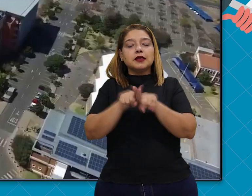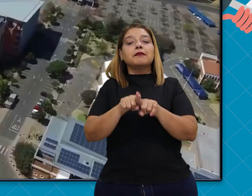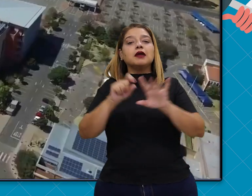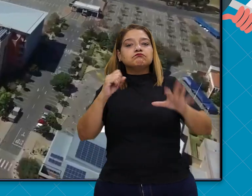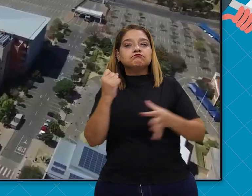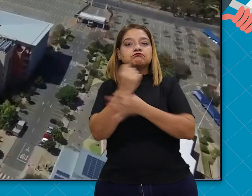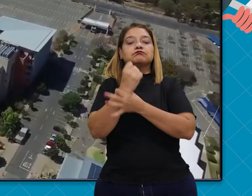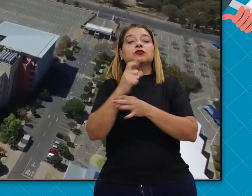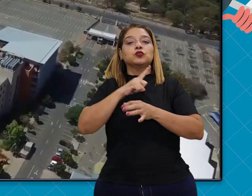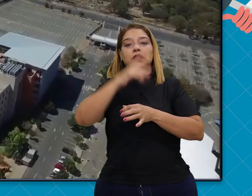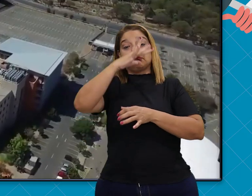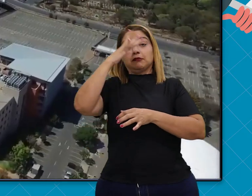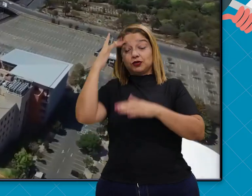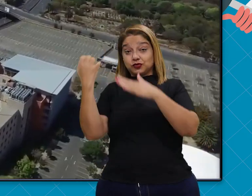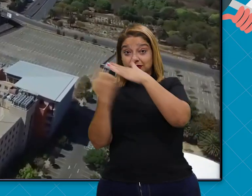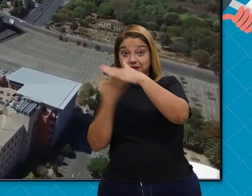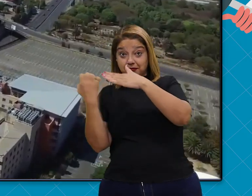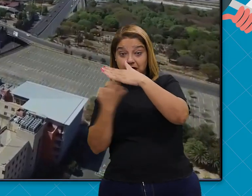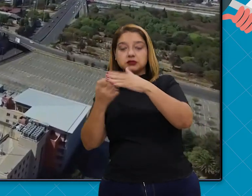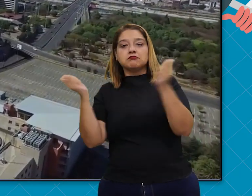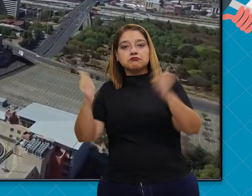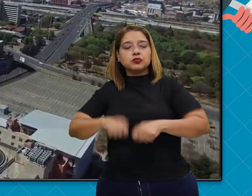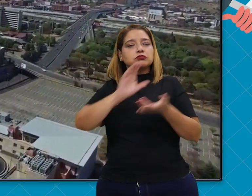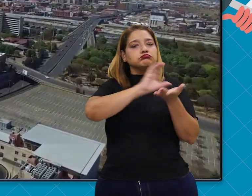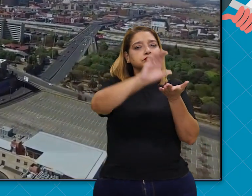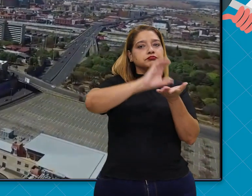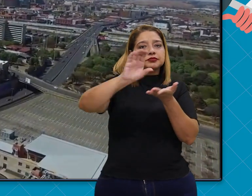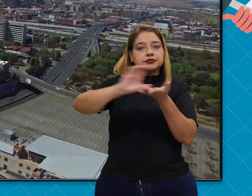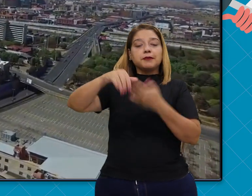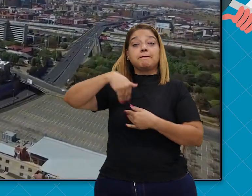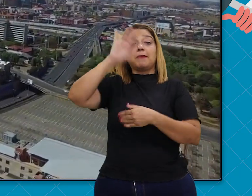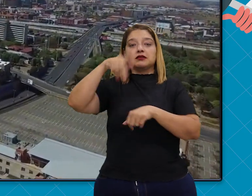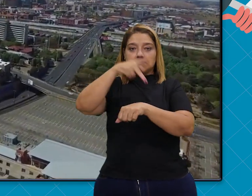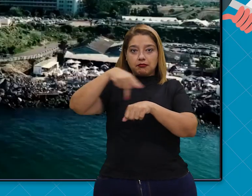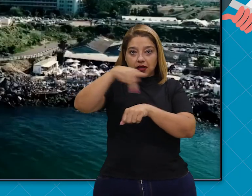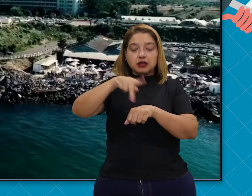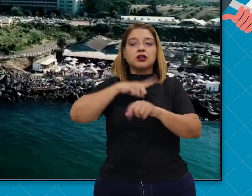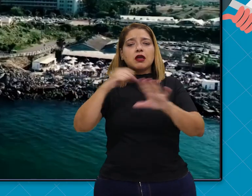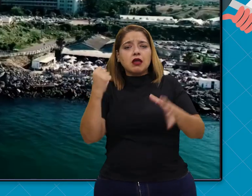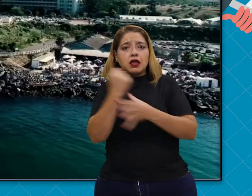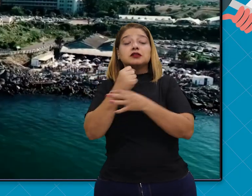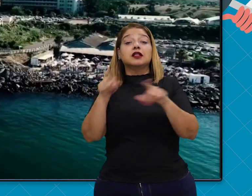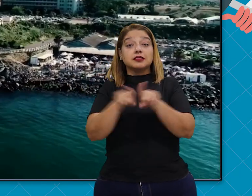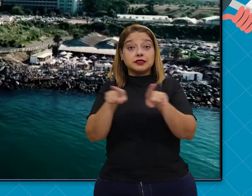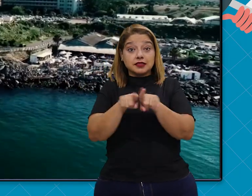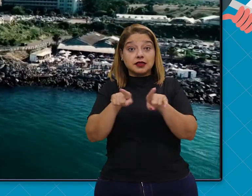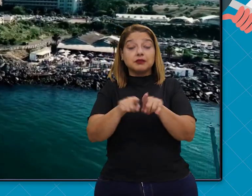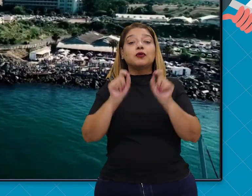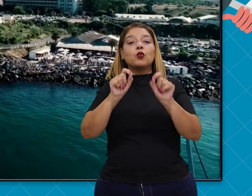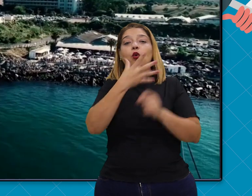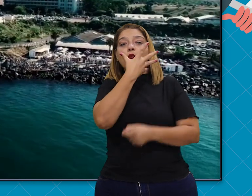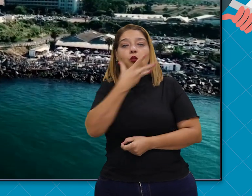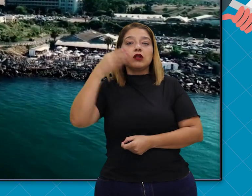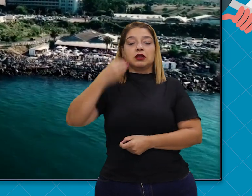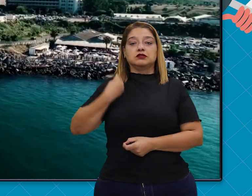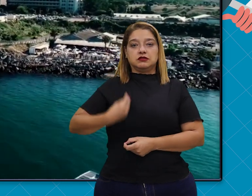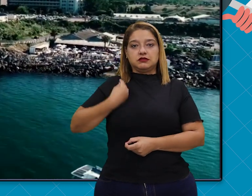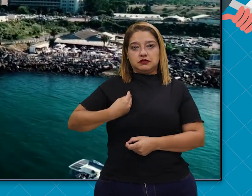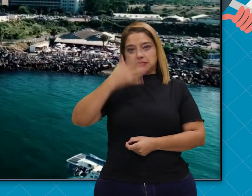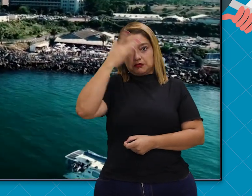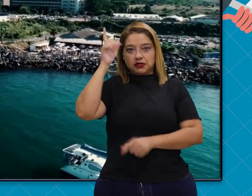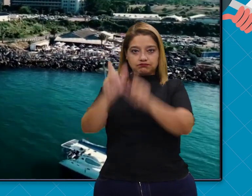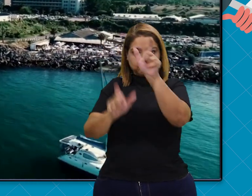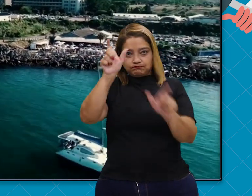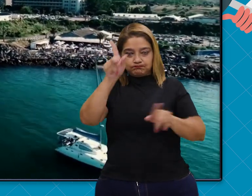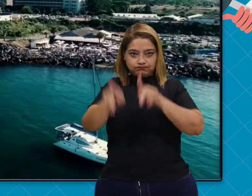garantindo que os empresários possam investir mais no país, garantindo também a melhor qualidade de